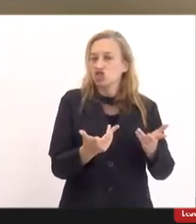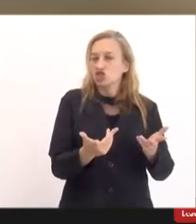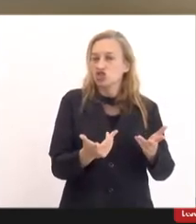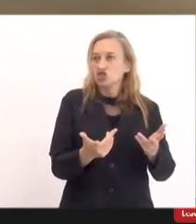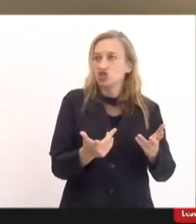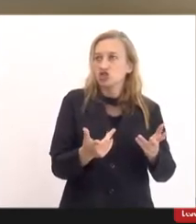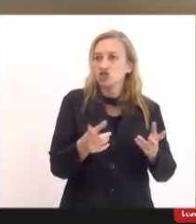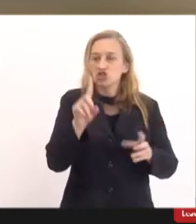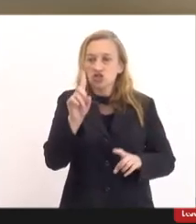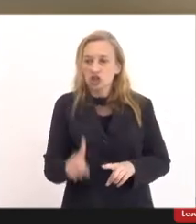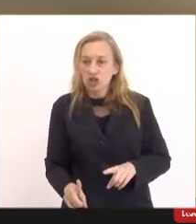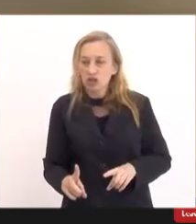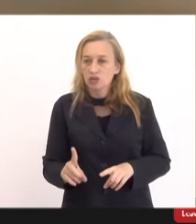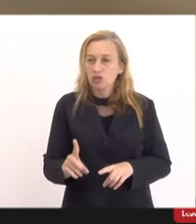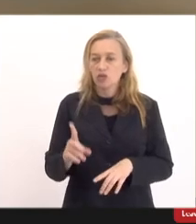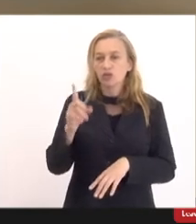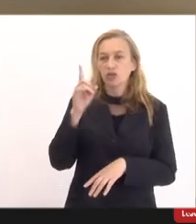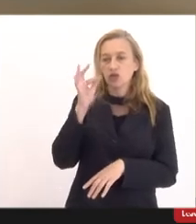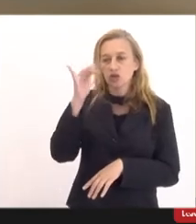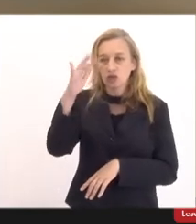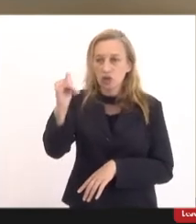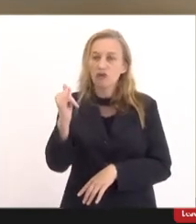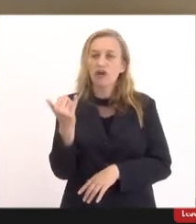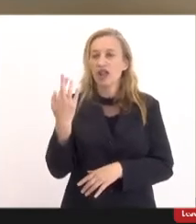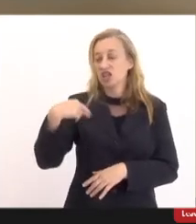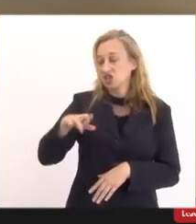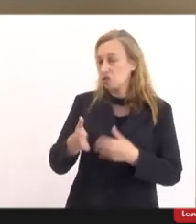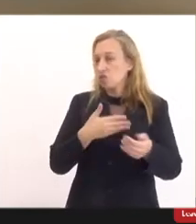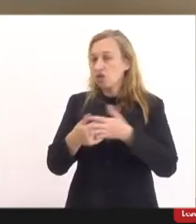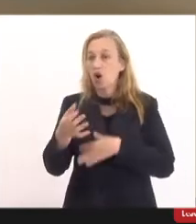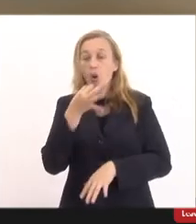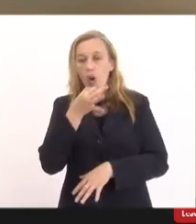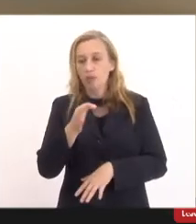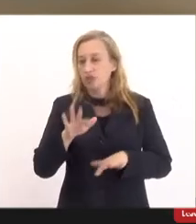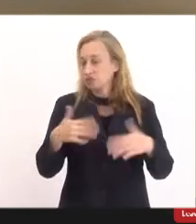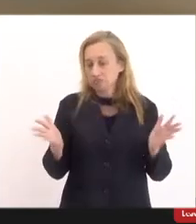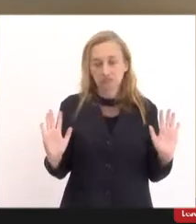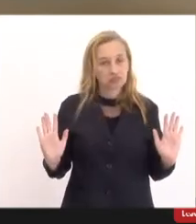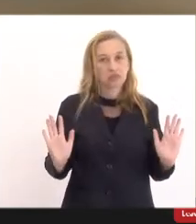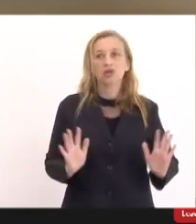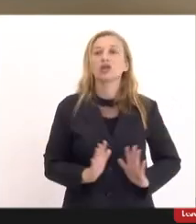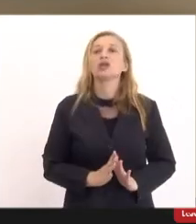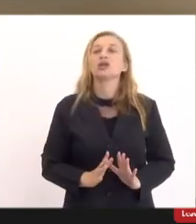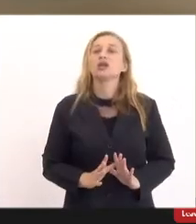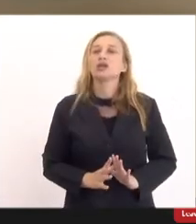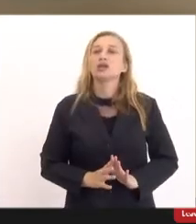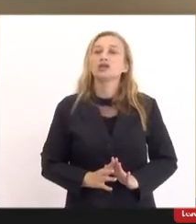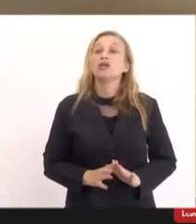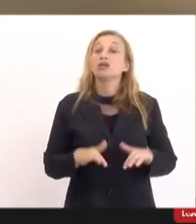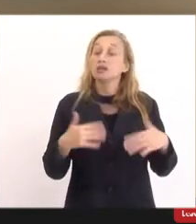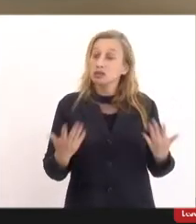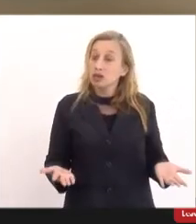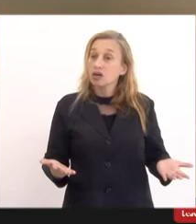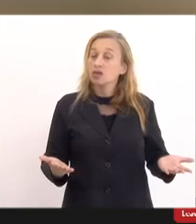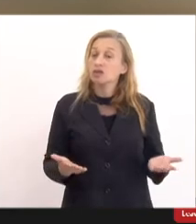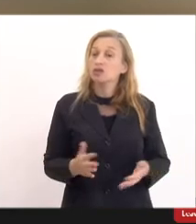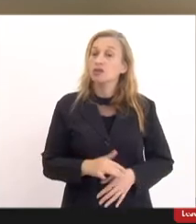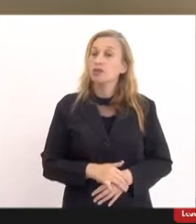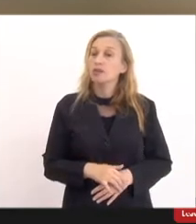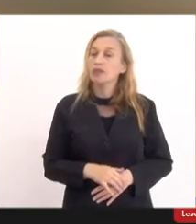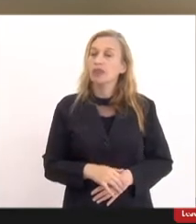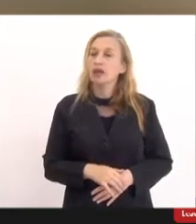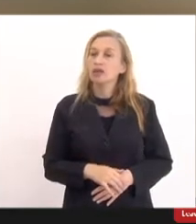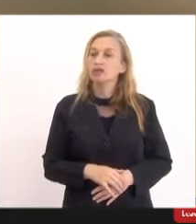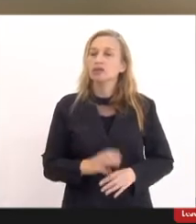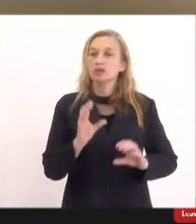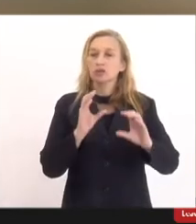filosóficas, religiosas ou qualquer outra opinião individual. E por essa razão então a gente emitiu esse